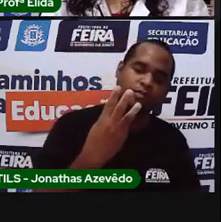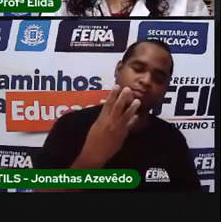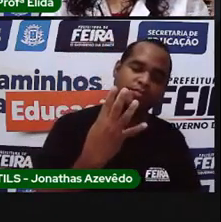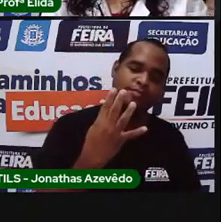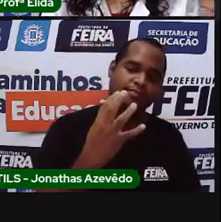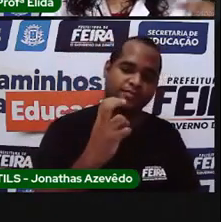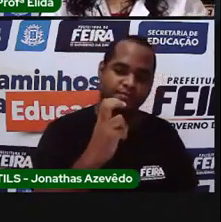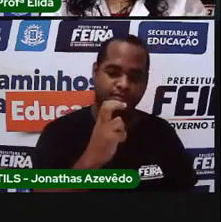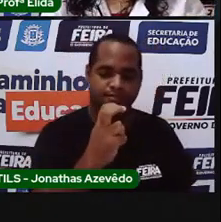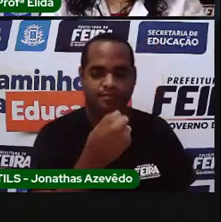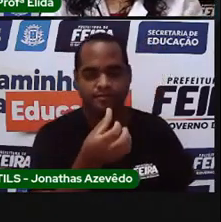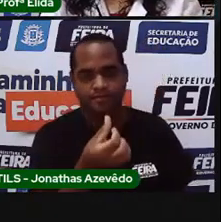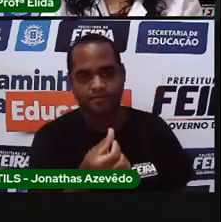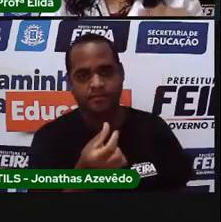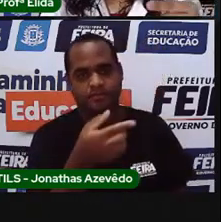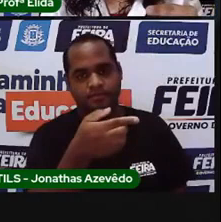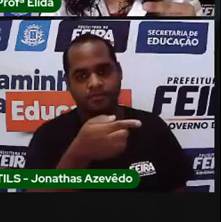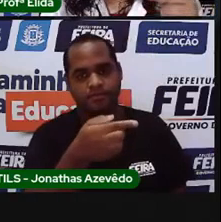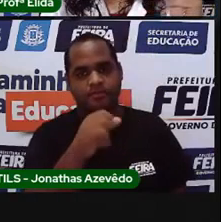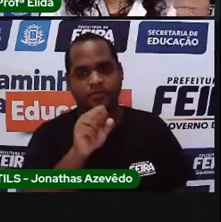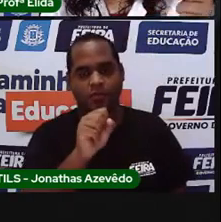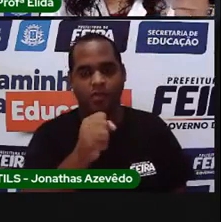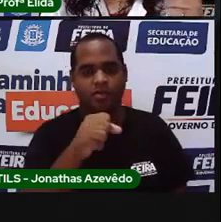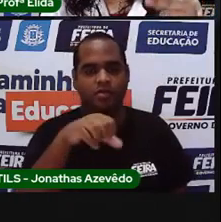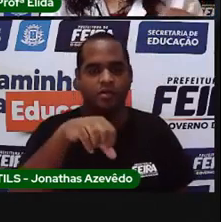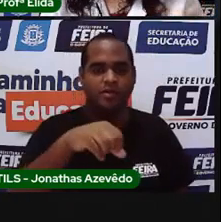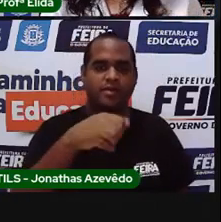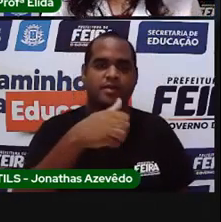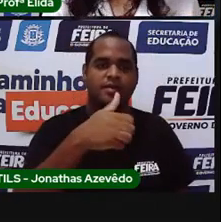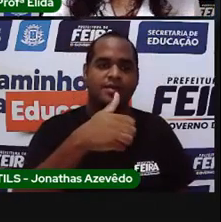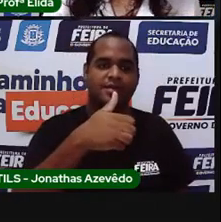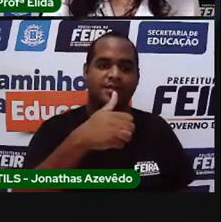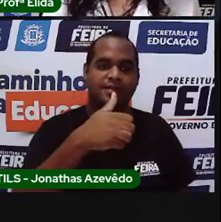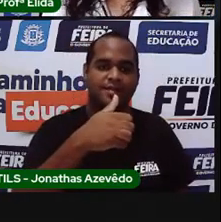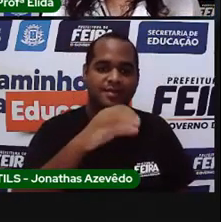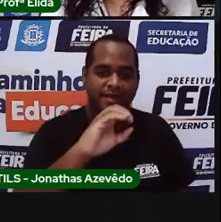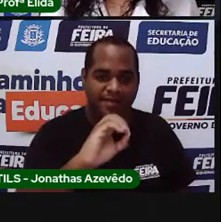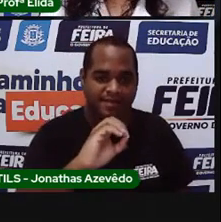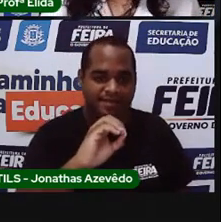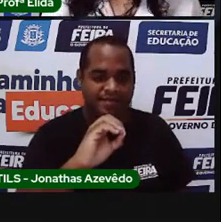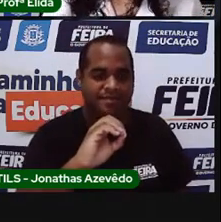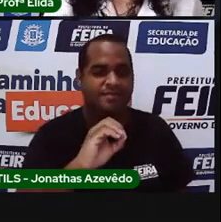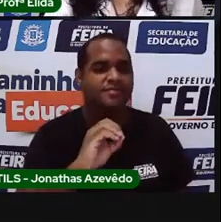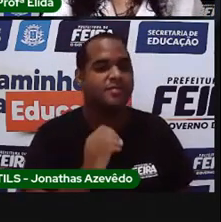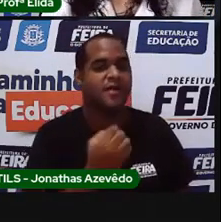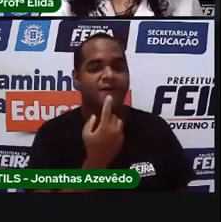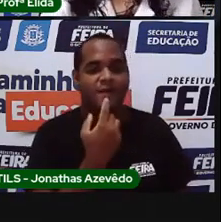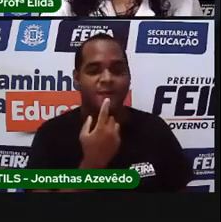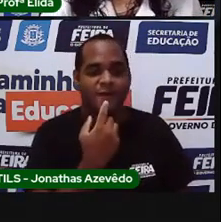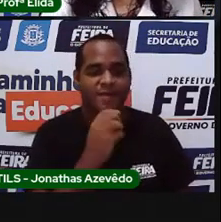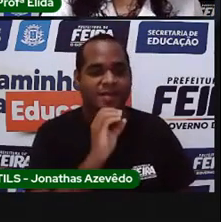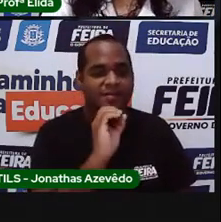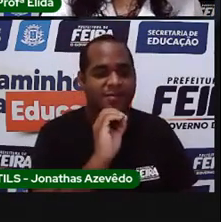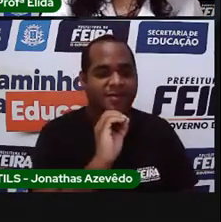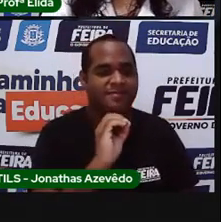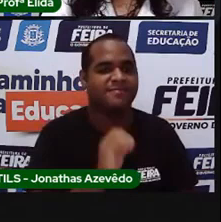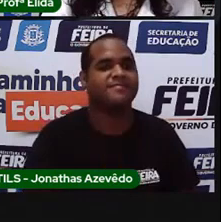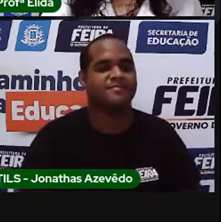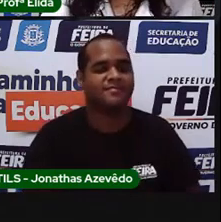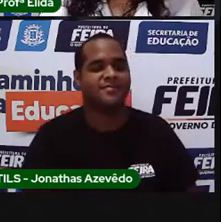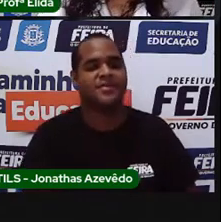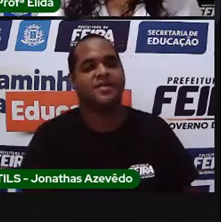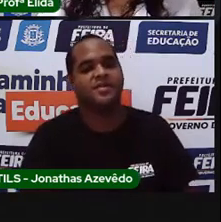três, quatro, cinco, seis, sete, oito, nove. Dez bolas vermelhas.